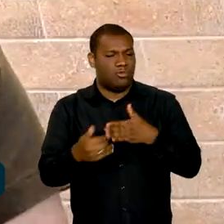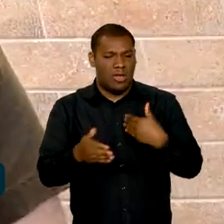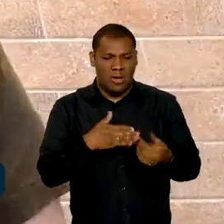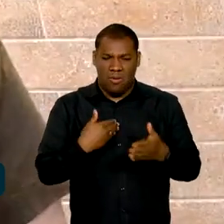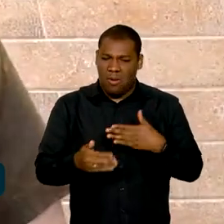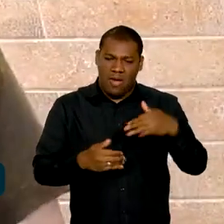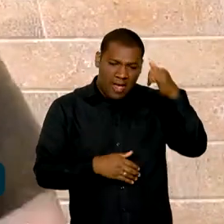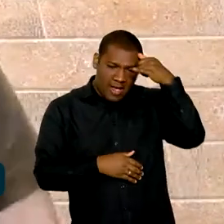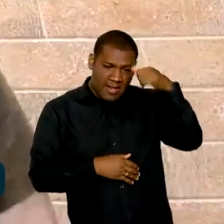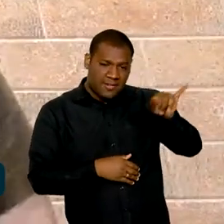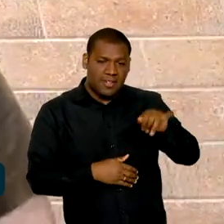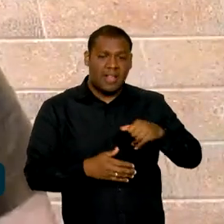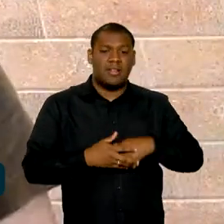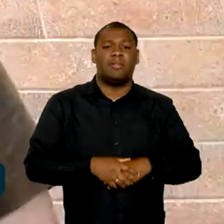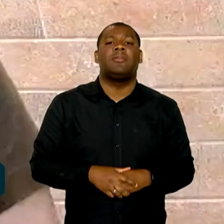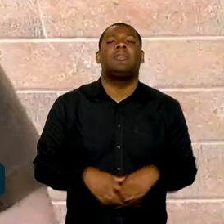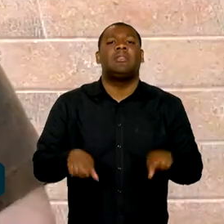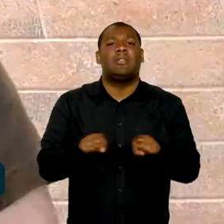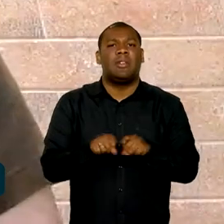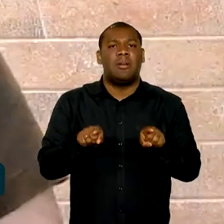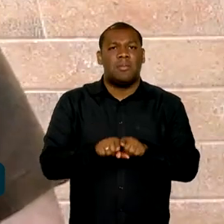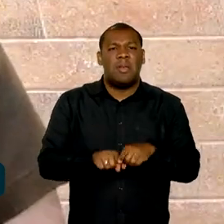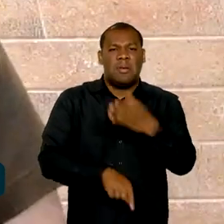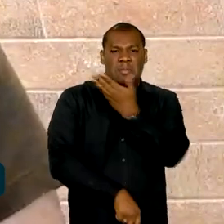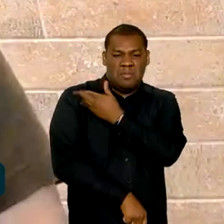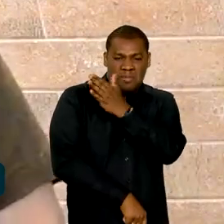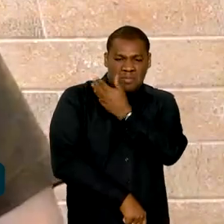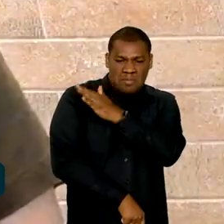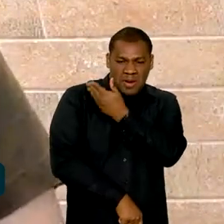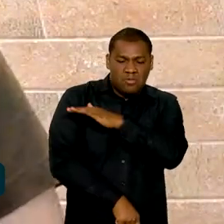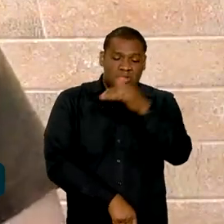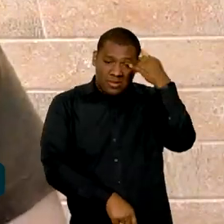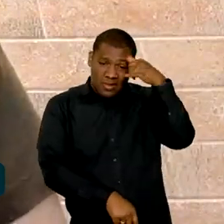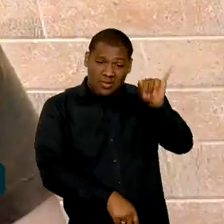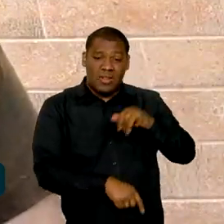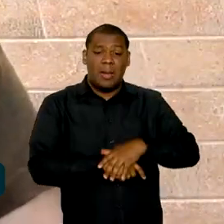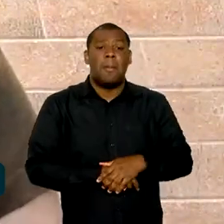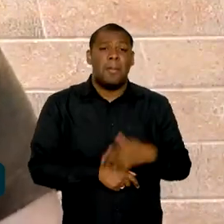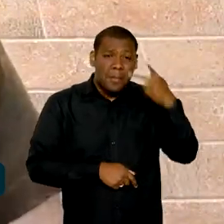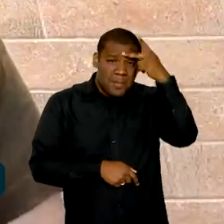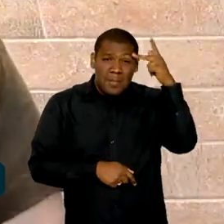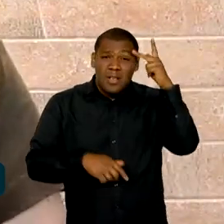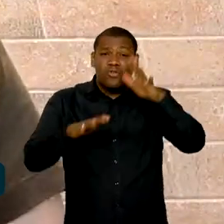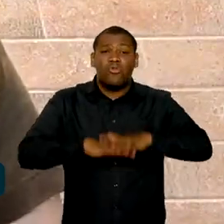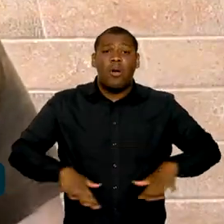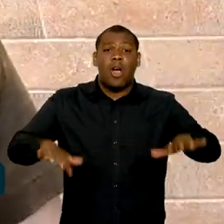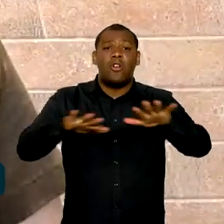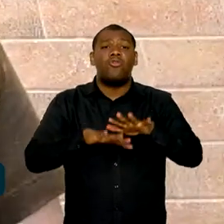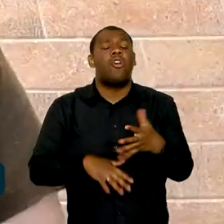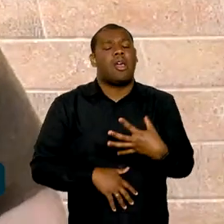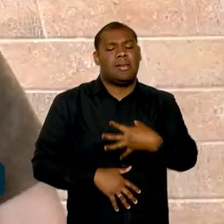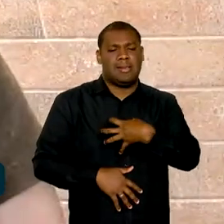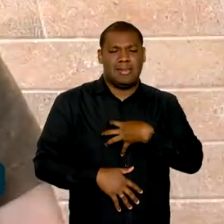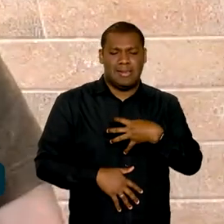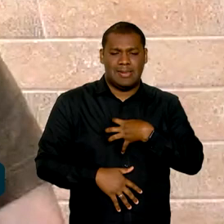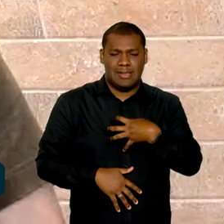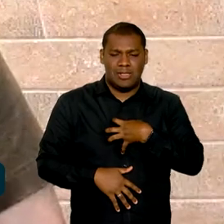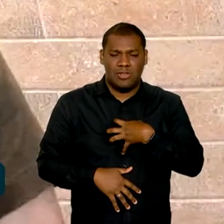assédios, de qualquer tipo de discriminação, para que as pessoas se sintam de fato